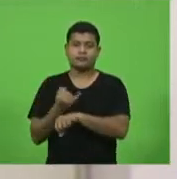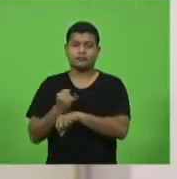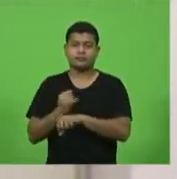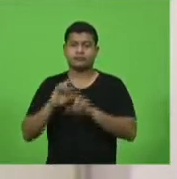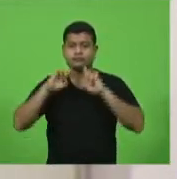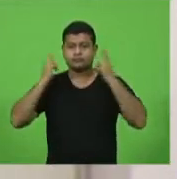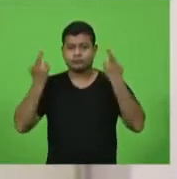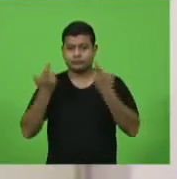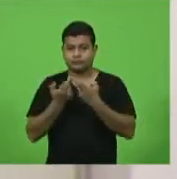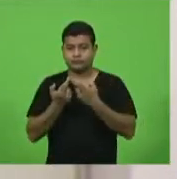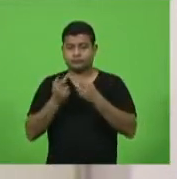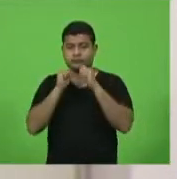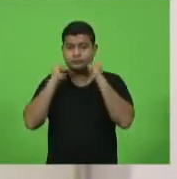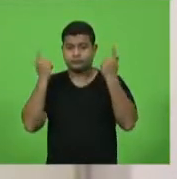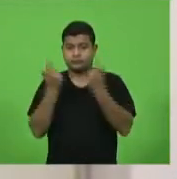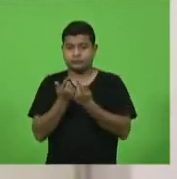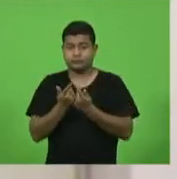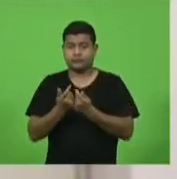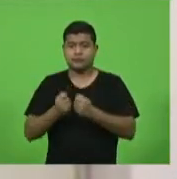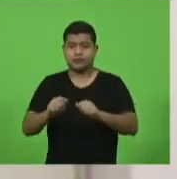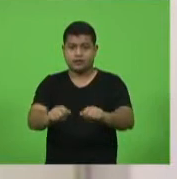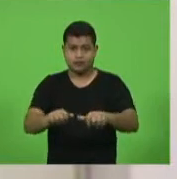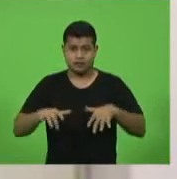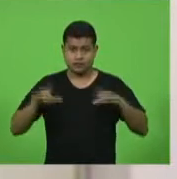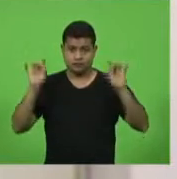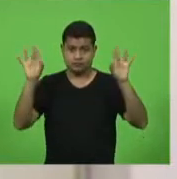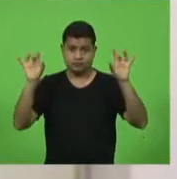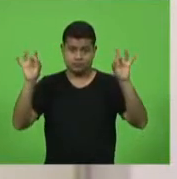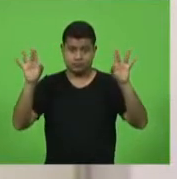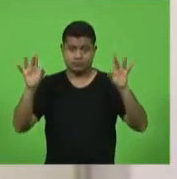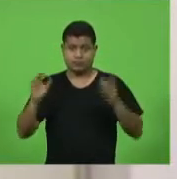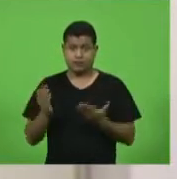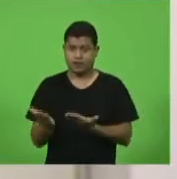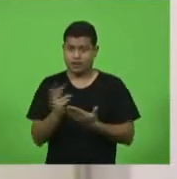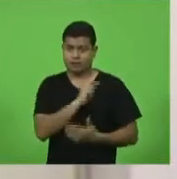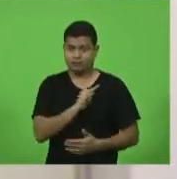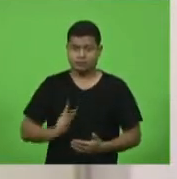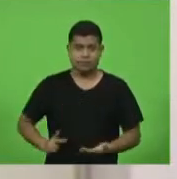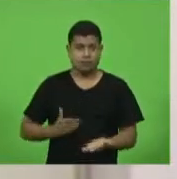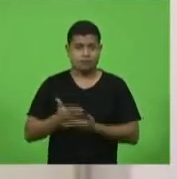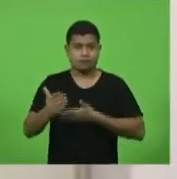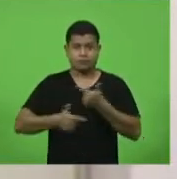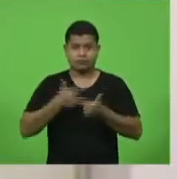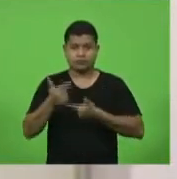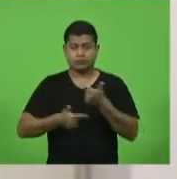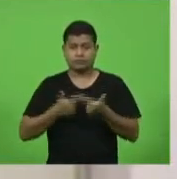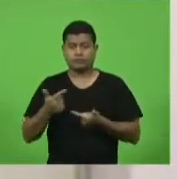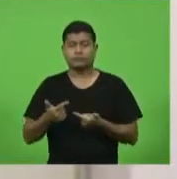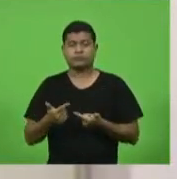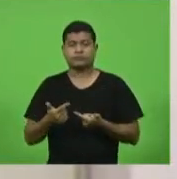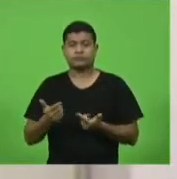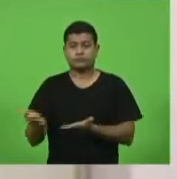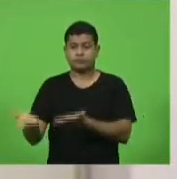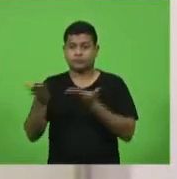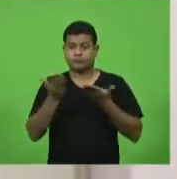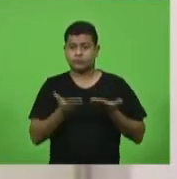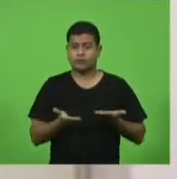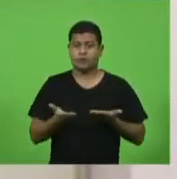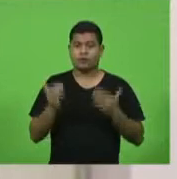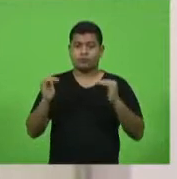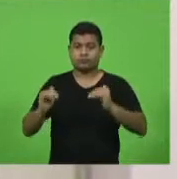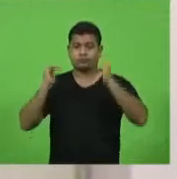Legislativa em sessão solene. O senhor presidente declarou aberta a sessão e convidou as excelentíssimas